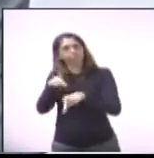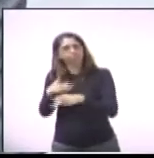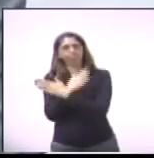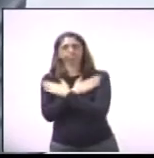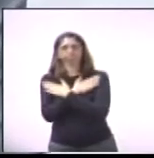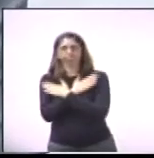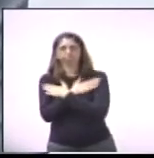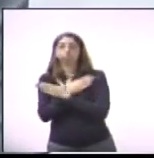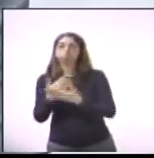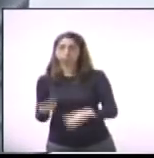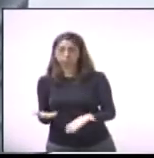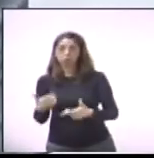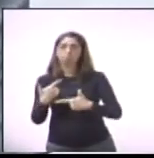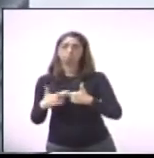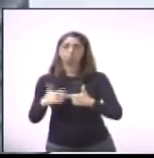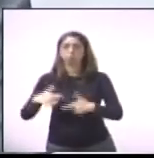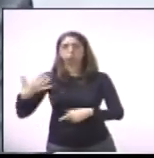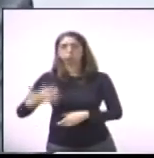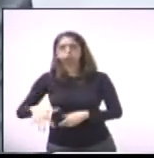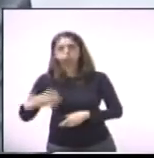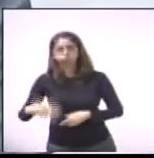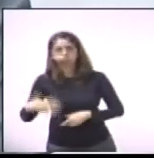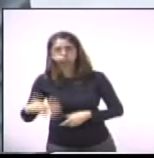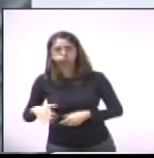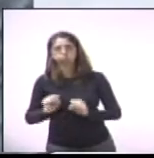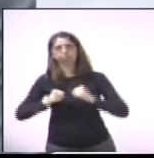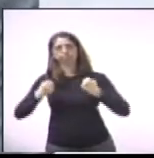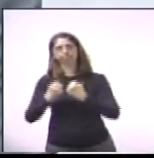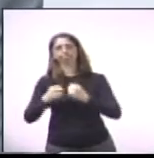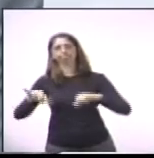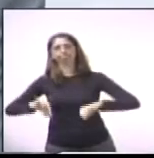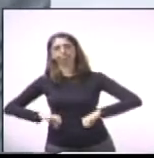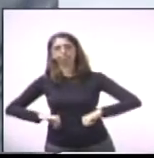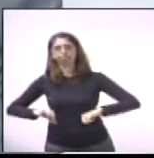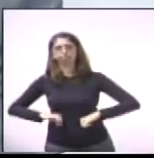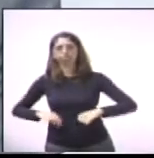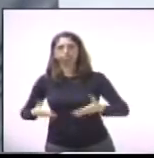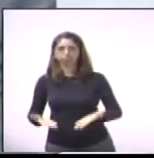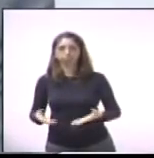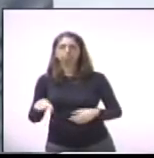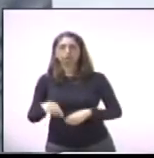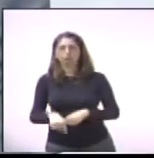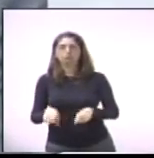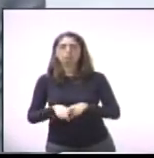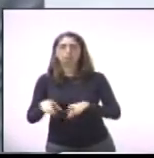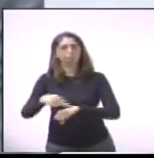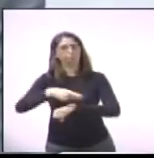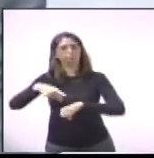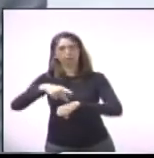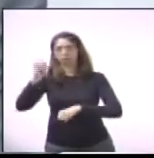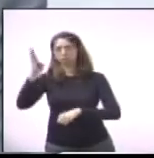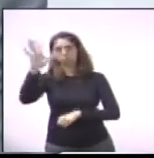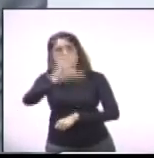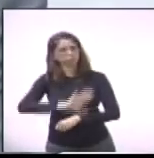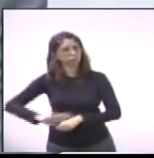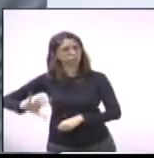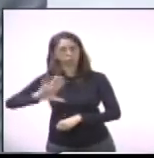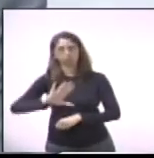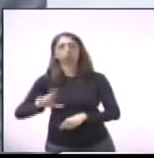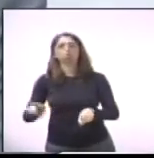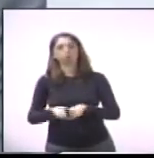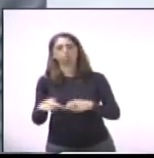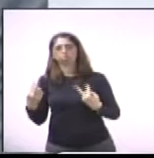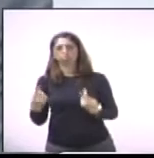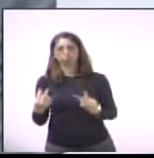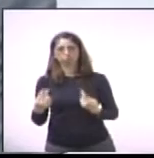busca desse problema que assola não apenas a sociedade de Paulínia, mas me parece que todo o país. E é muito bacana,